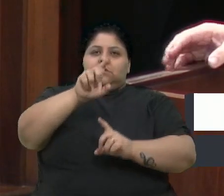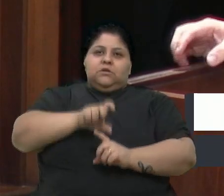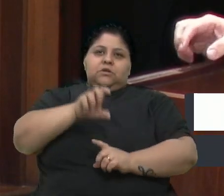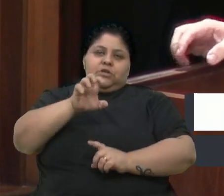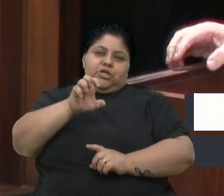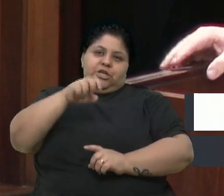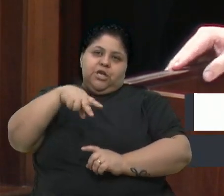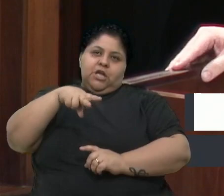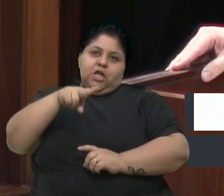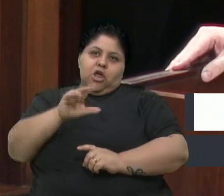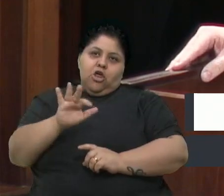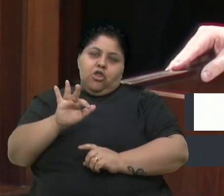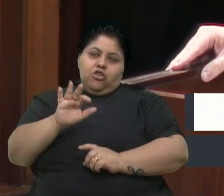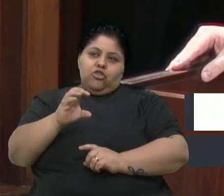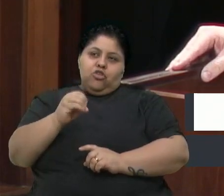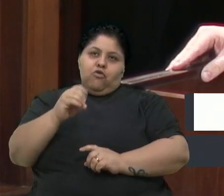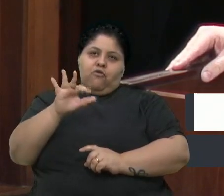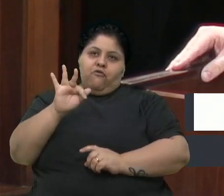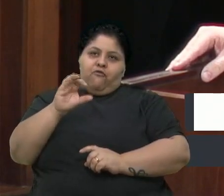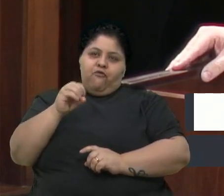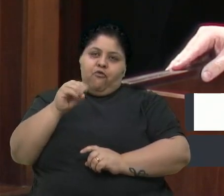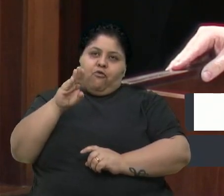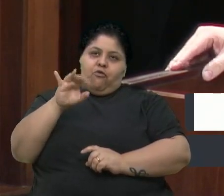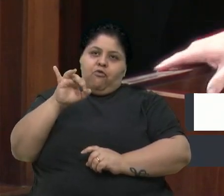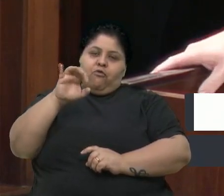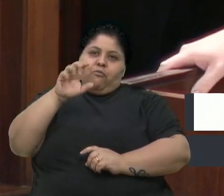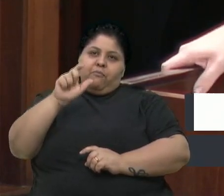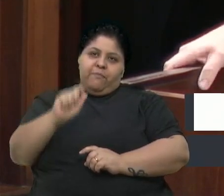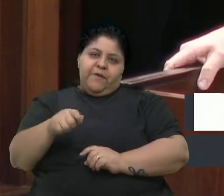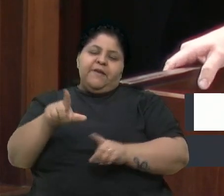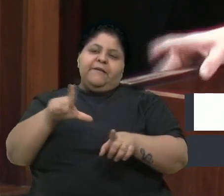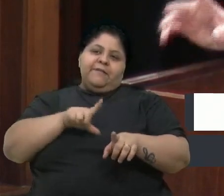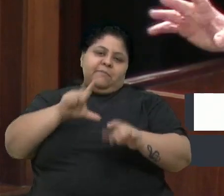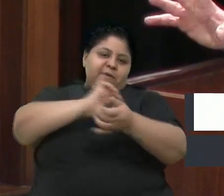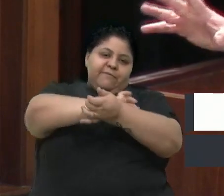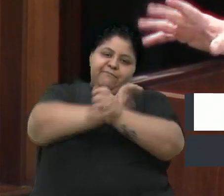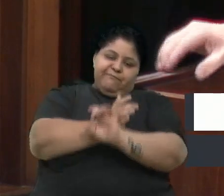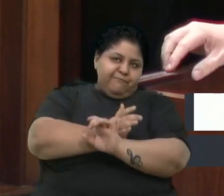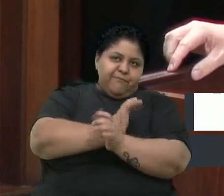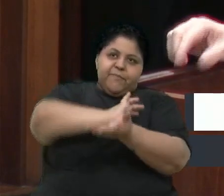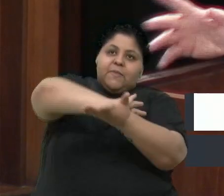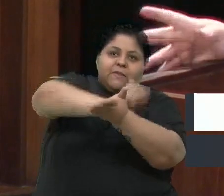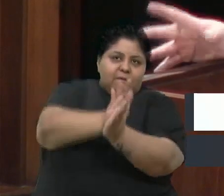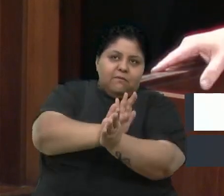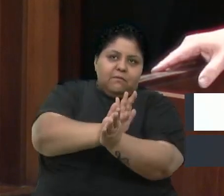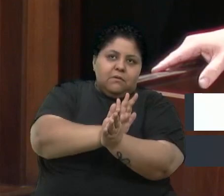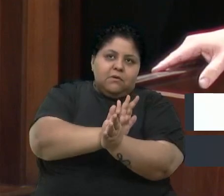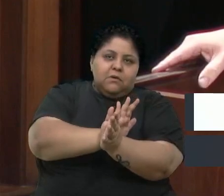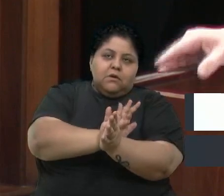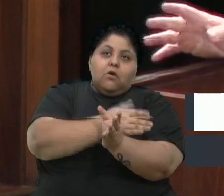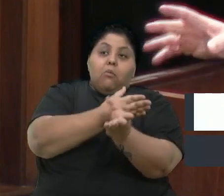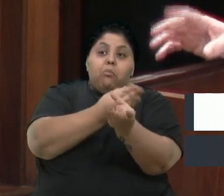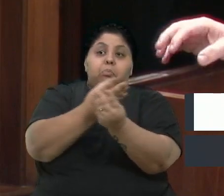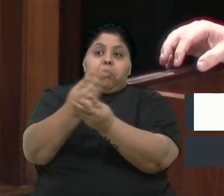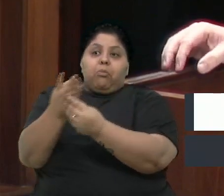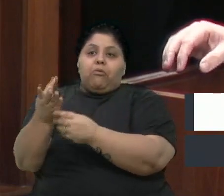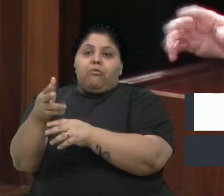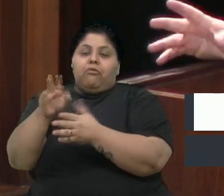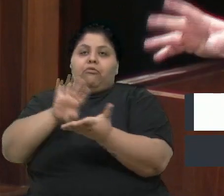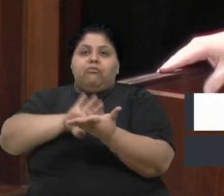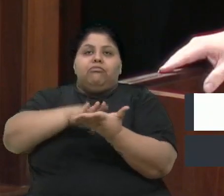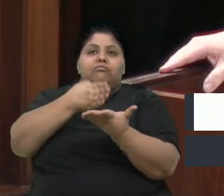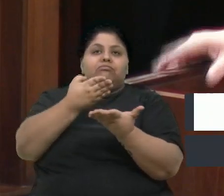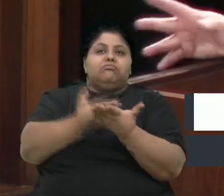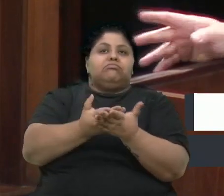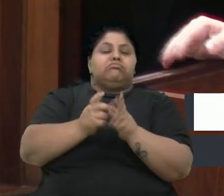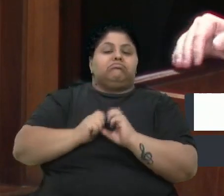autoritárias e até, em vezes, racistas. Que não poucas vezes se traduziu em atitudes de